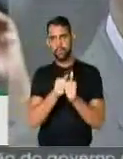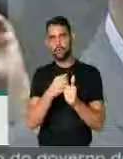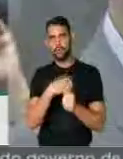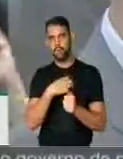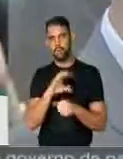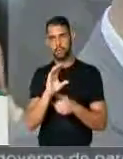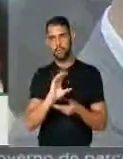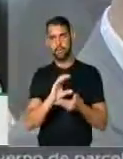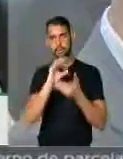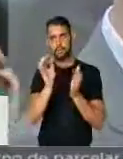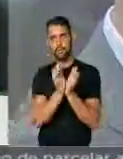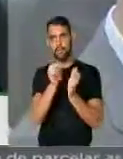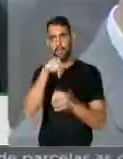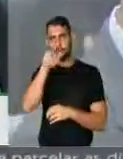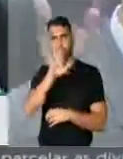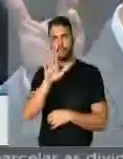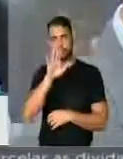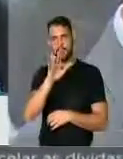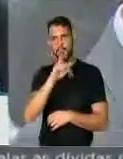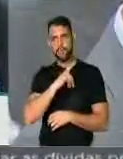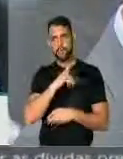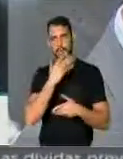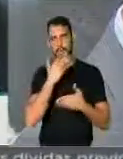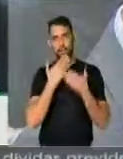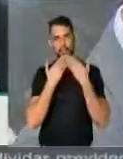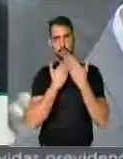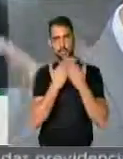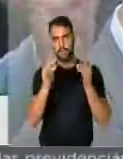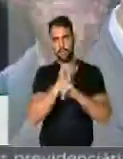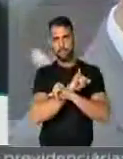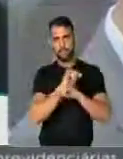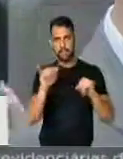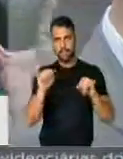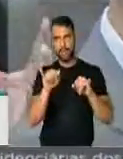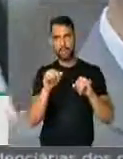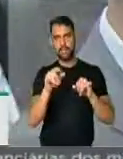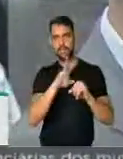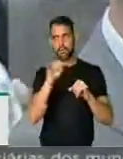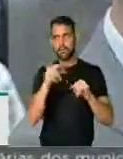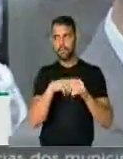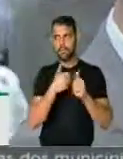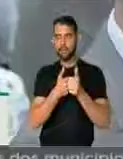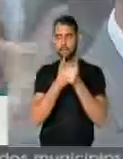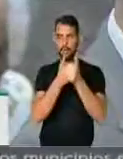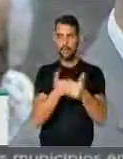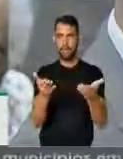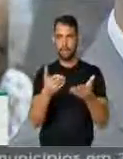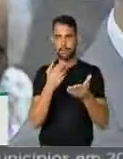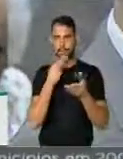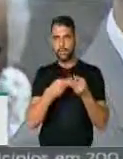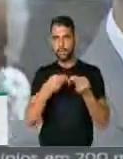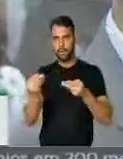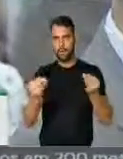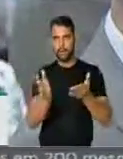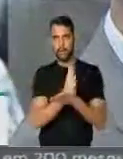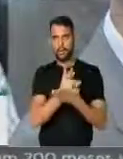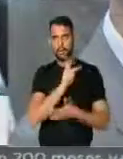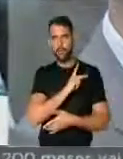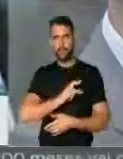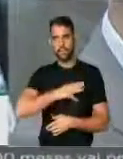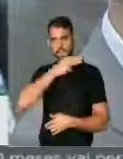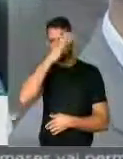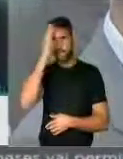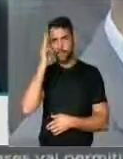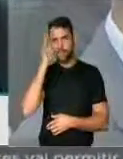nosso coordenador da bancada do Nordeste, trouxe a mensagem que vai ser enviada agora, vai ser entregue à Presidência da